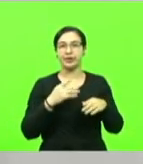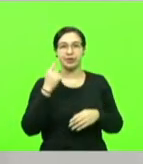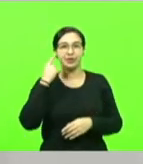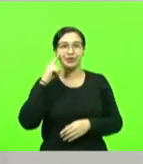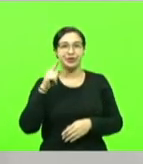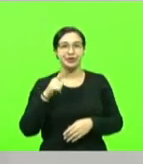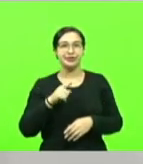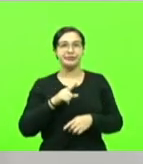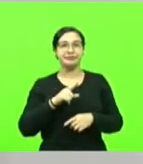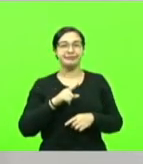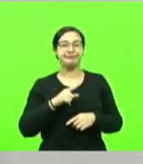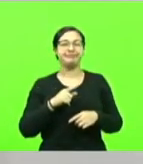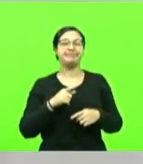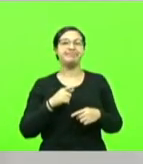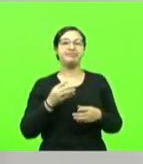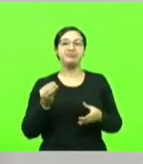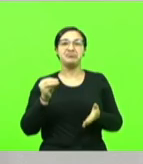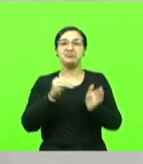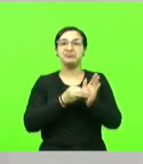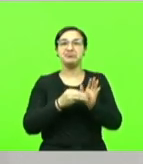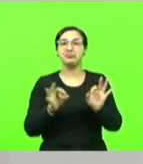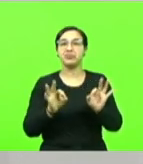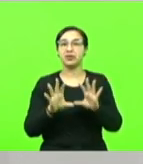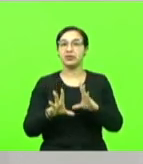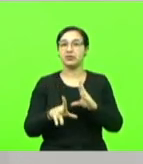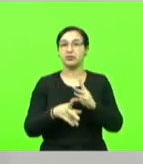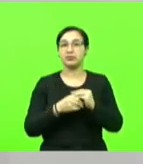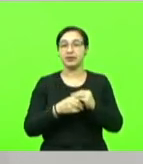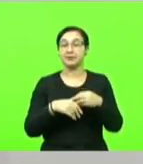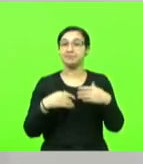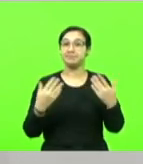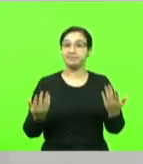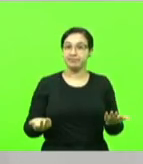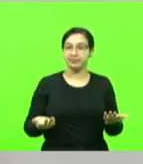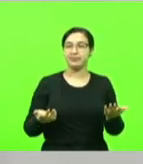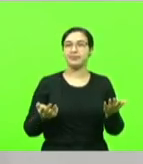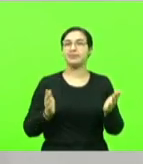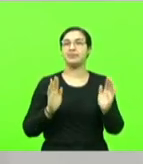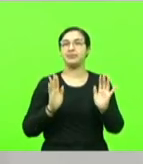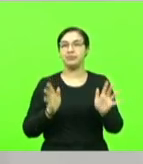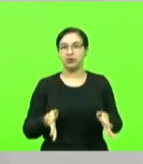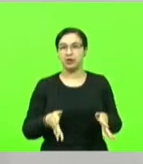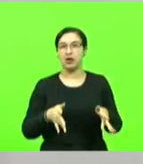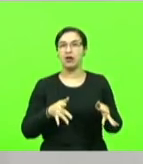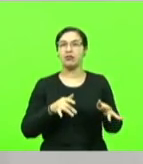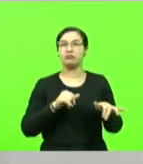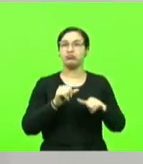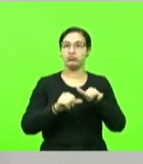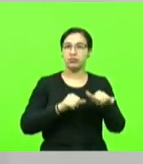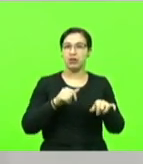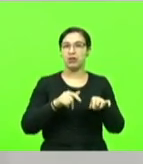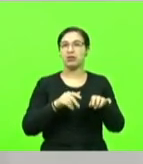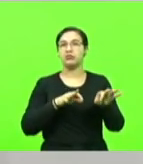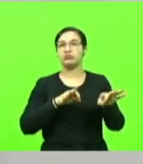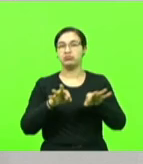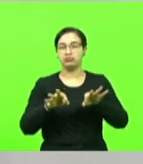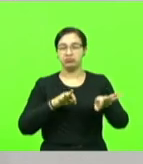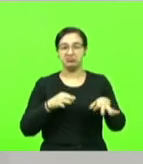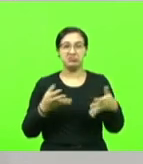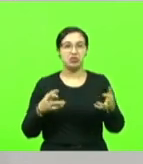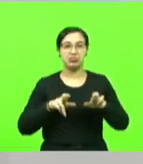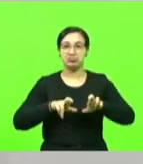não incluiu a emenda. Pois bem, foi ajeitada, foi arrumada e agora não há diferença